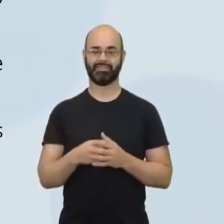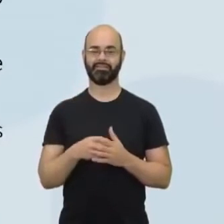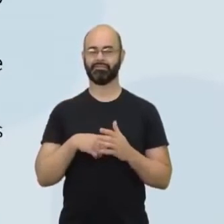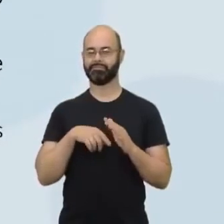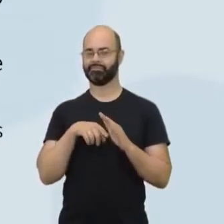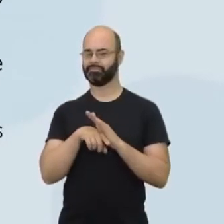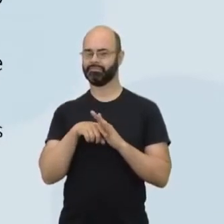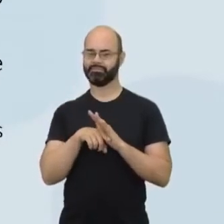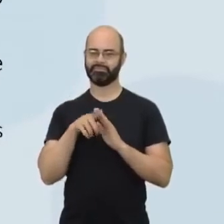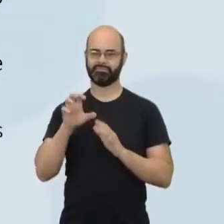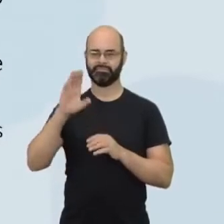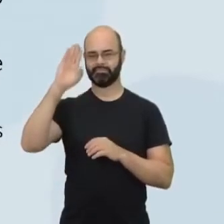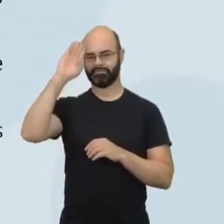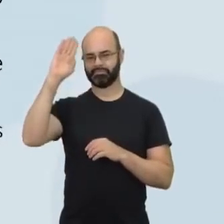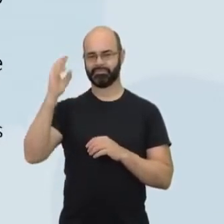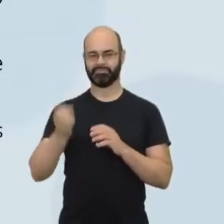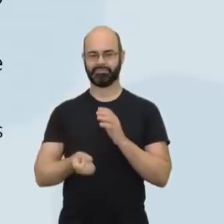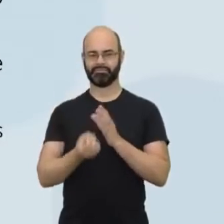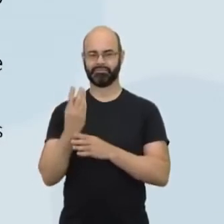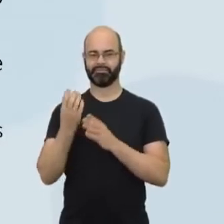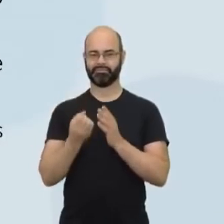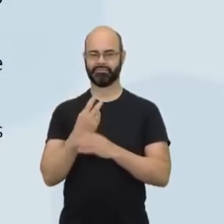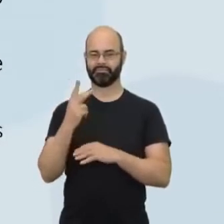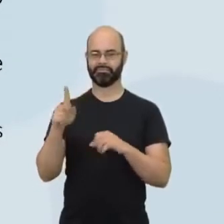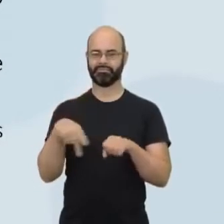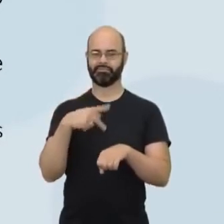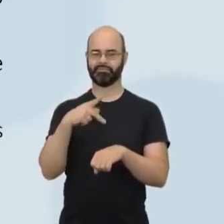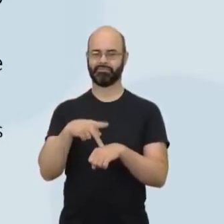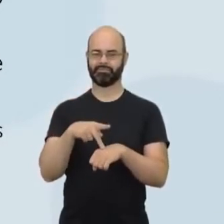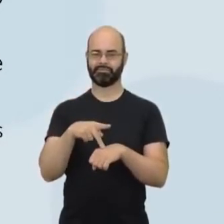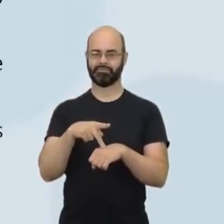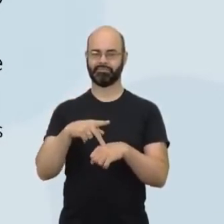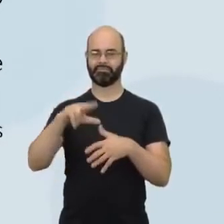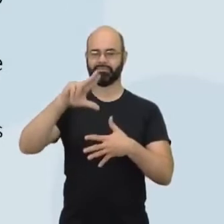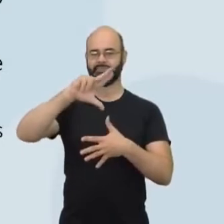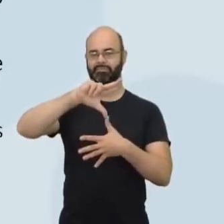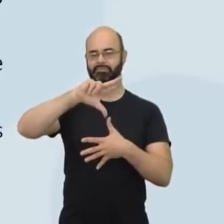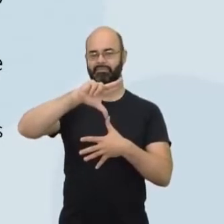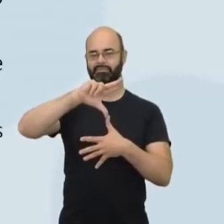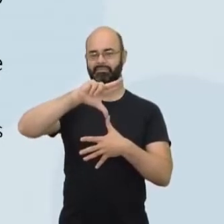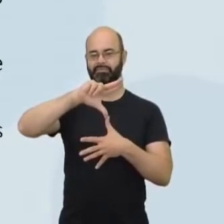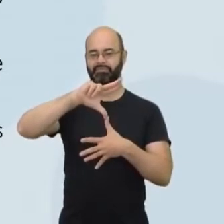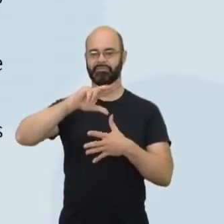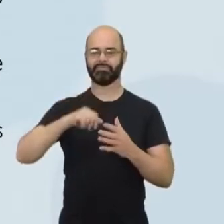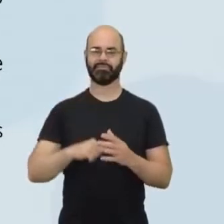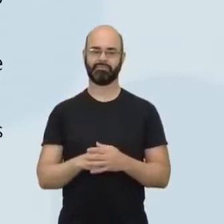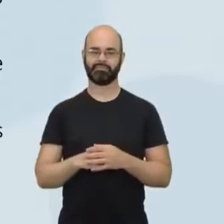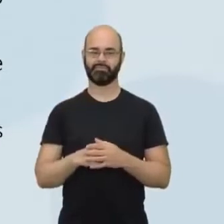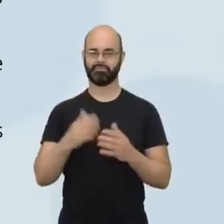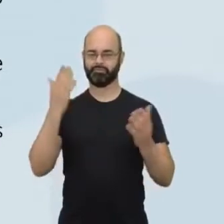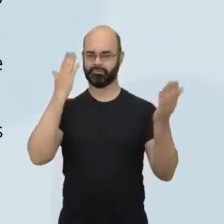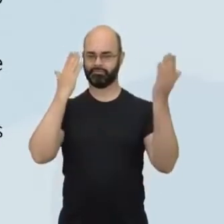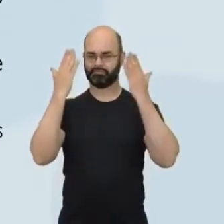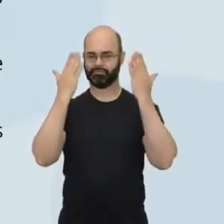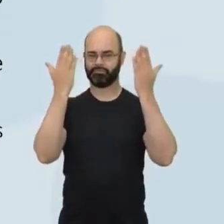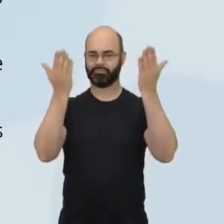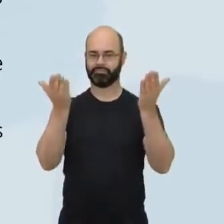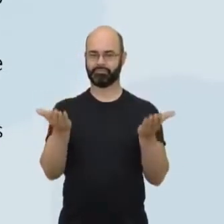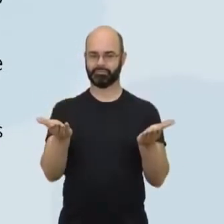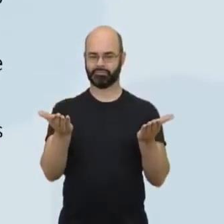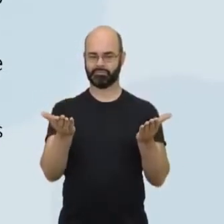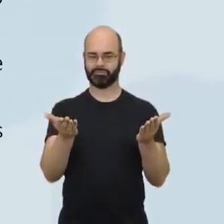as principais características produtivas dos países latino-americanos. Estabelecer comparações entre a